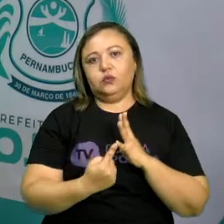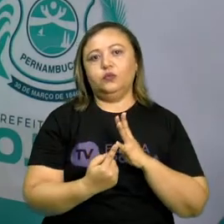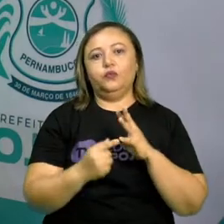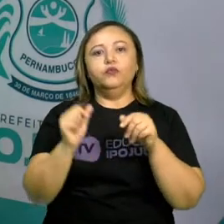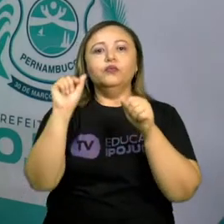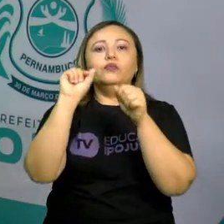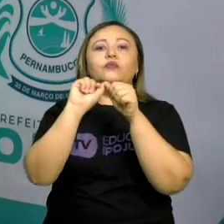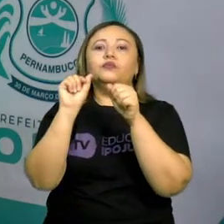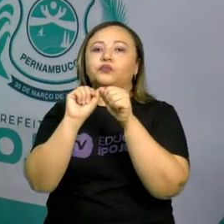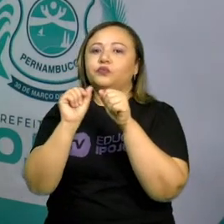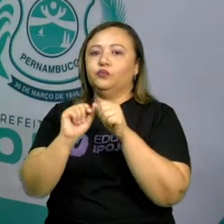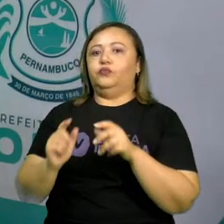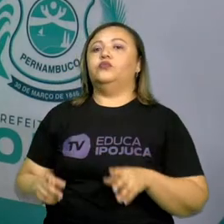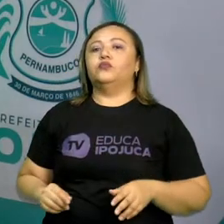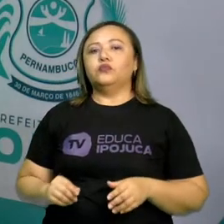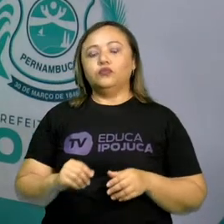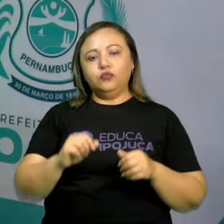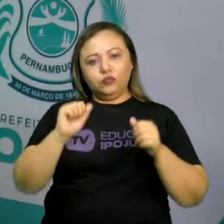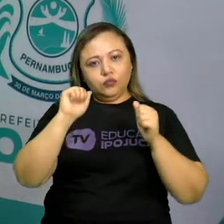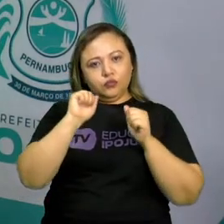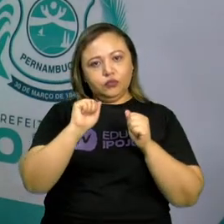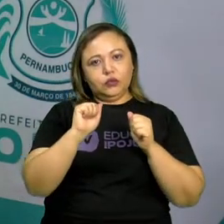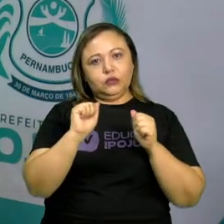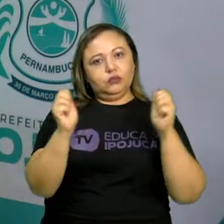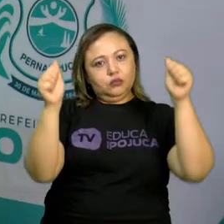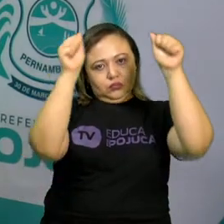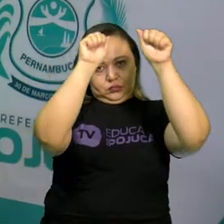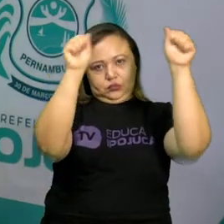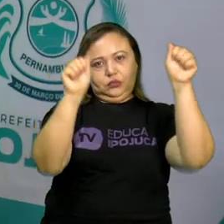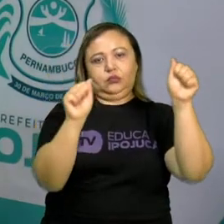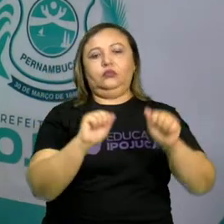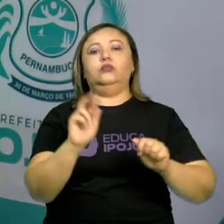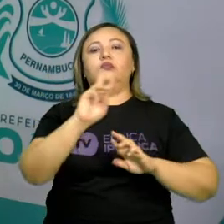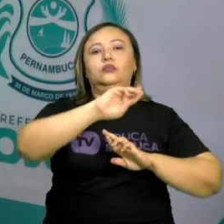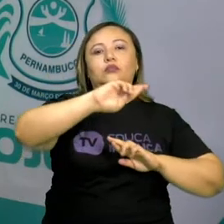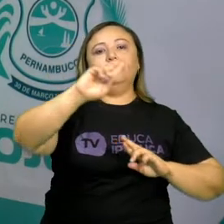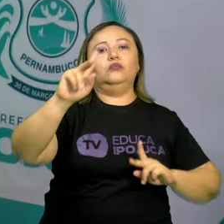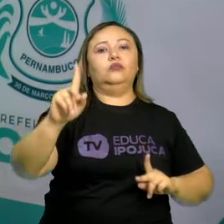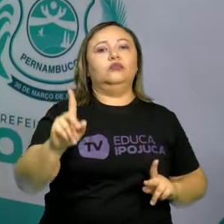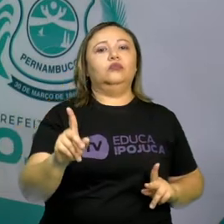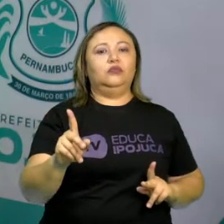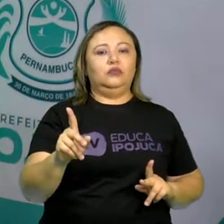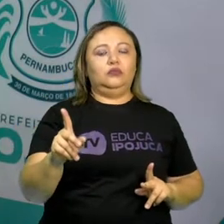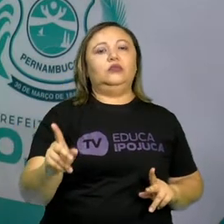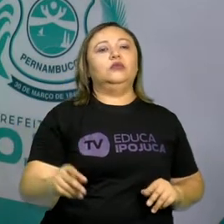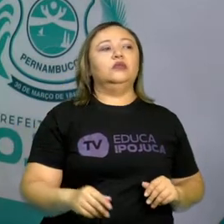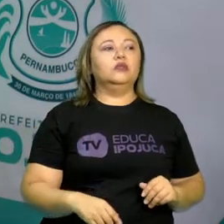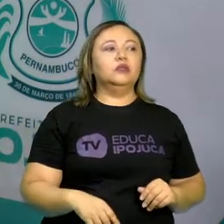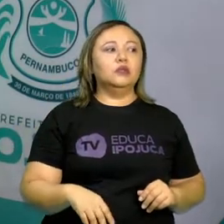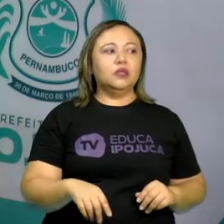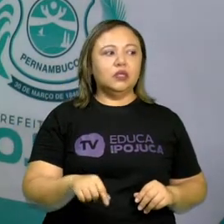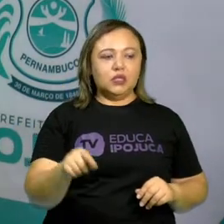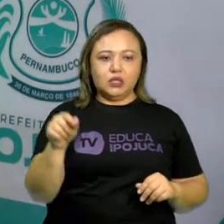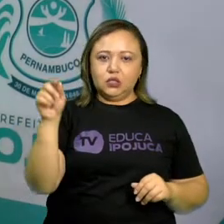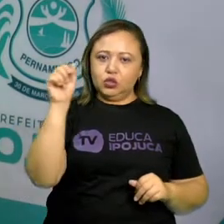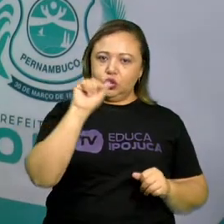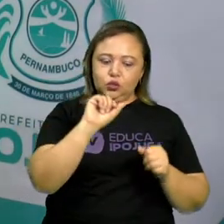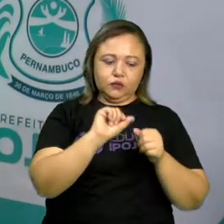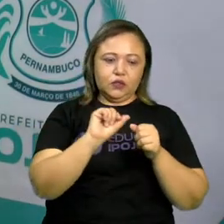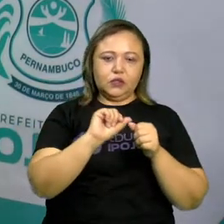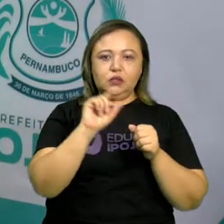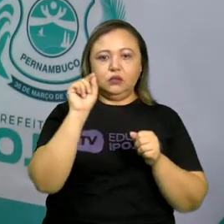diferentes artes. Diferentes desenhos. Tá certo? É só fazer